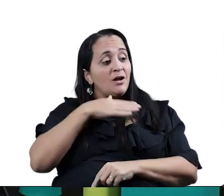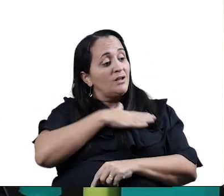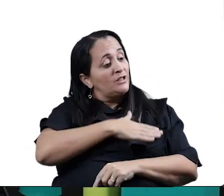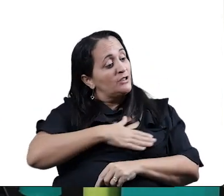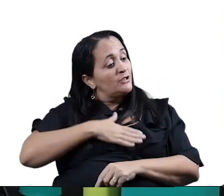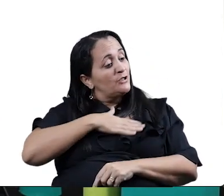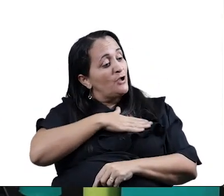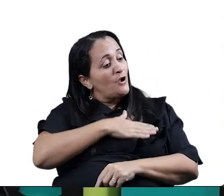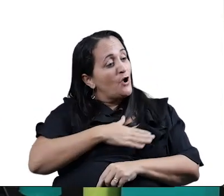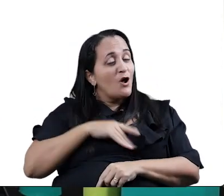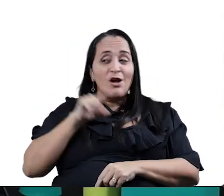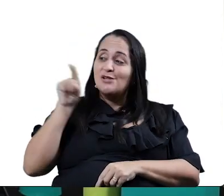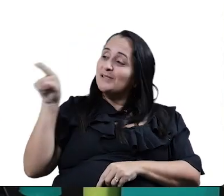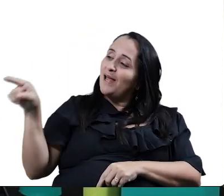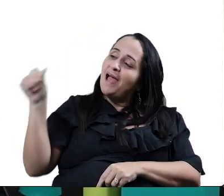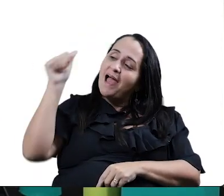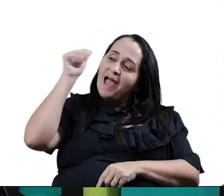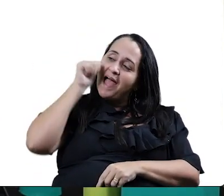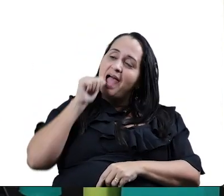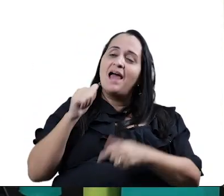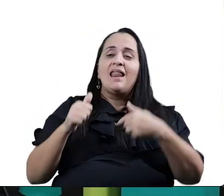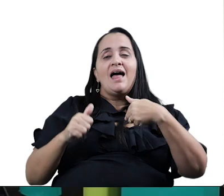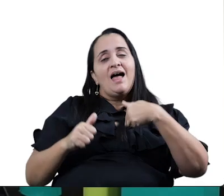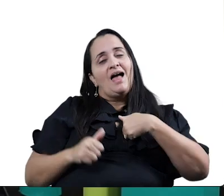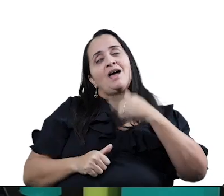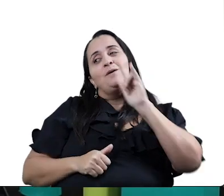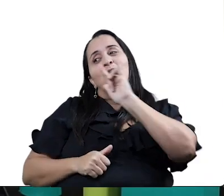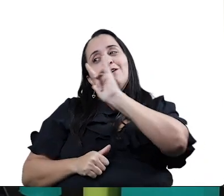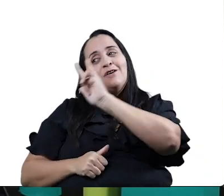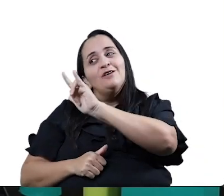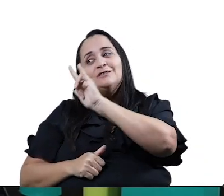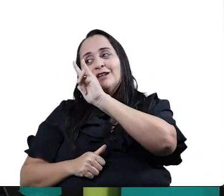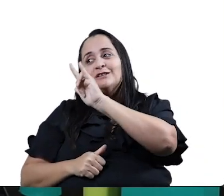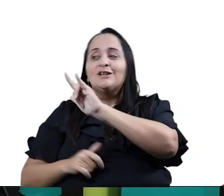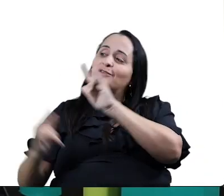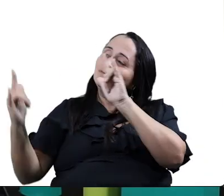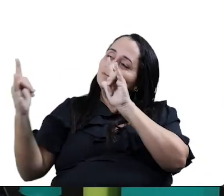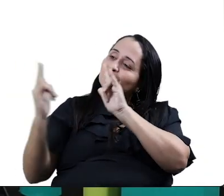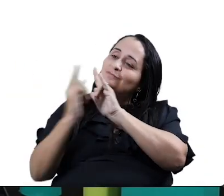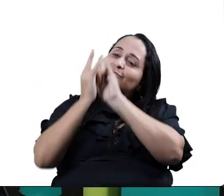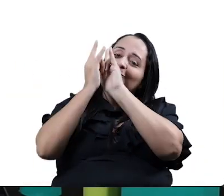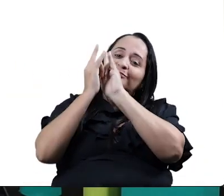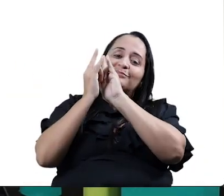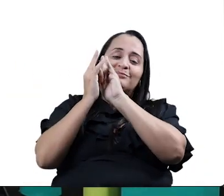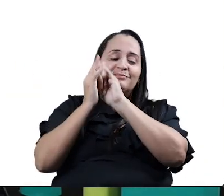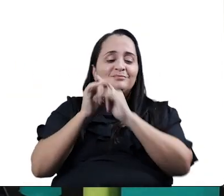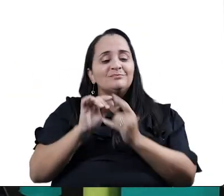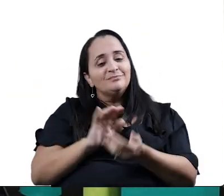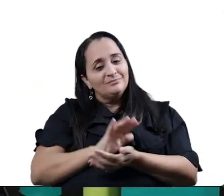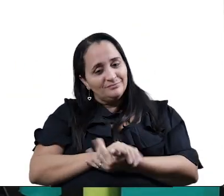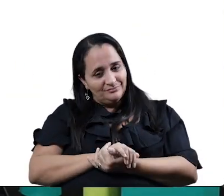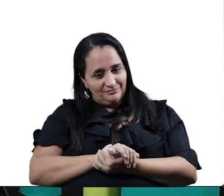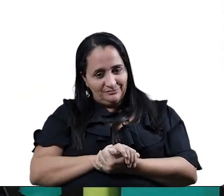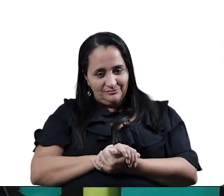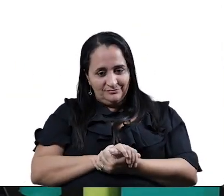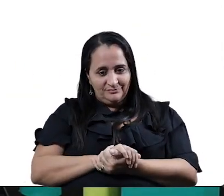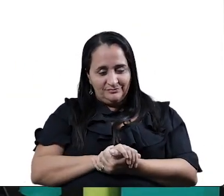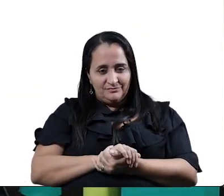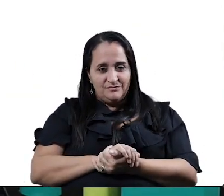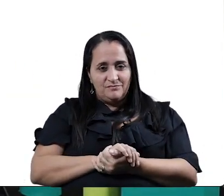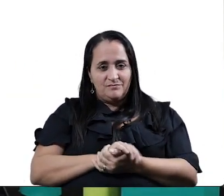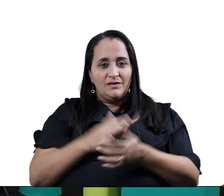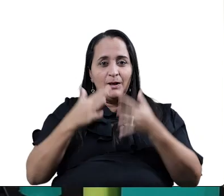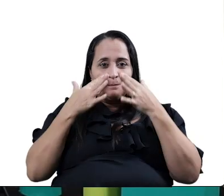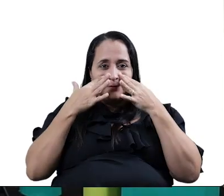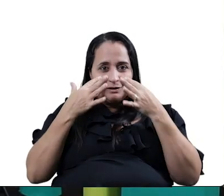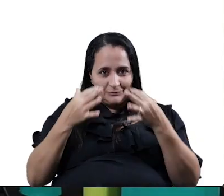Quem gosta de mim é ela. Quem gosta dela sou eu. E aí? Prestar